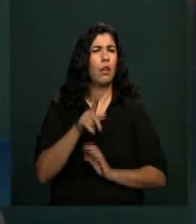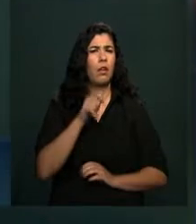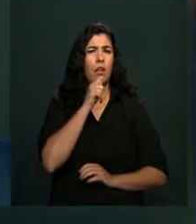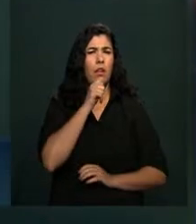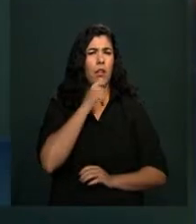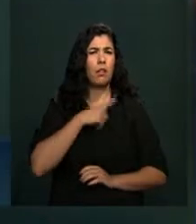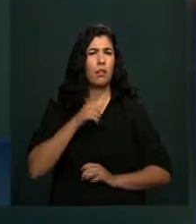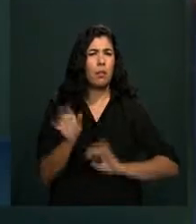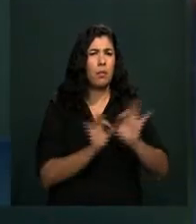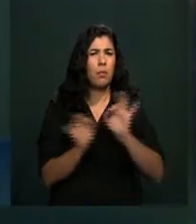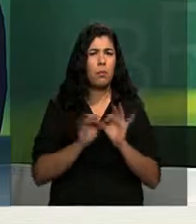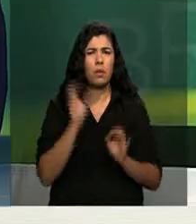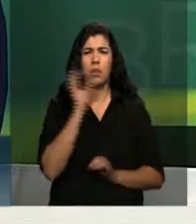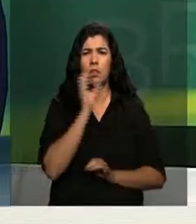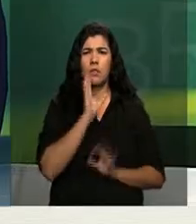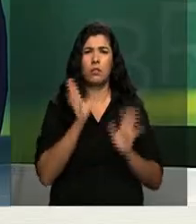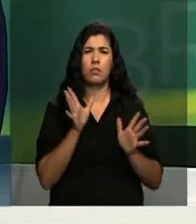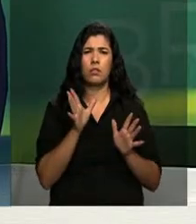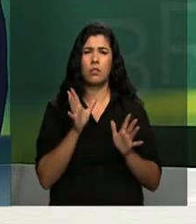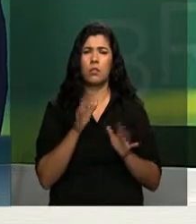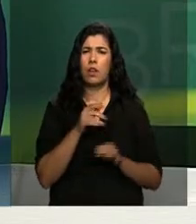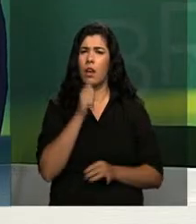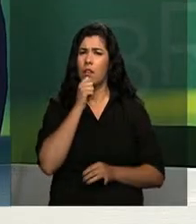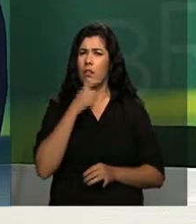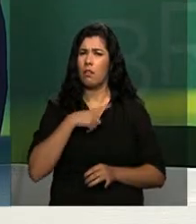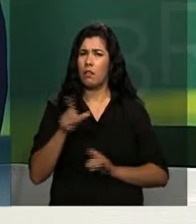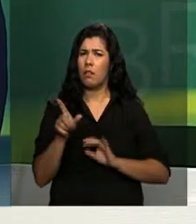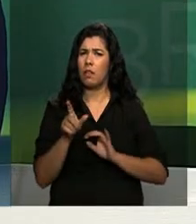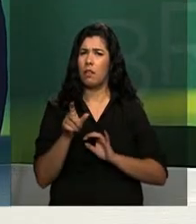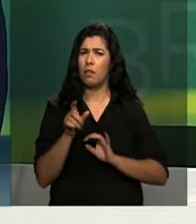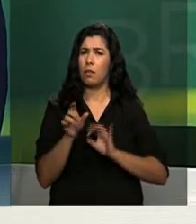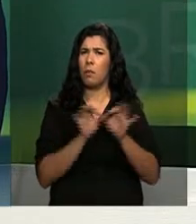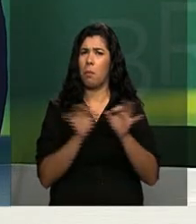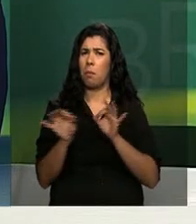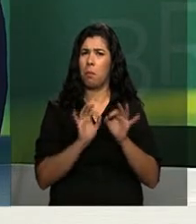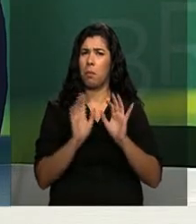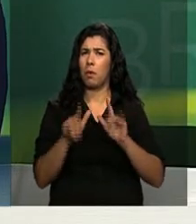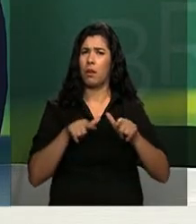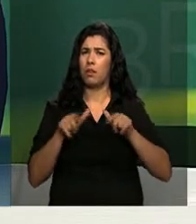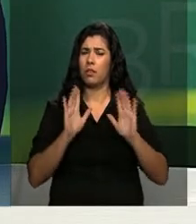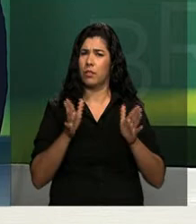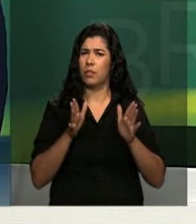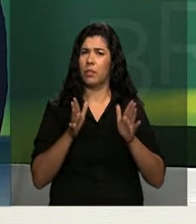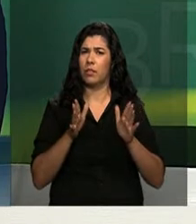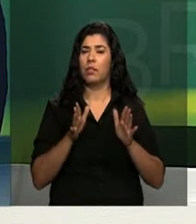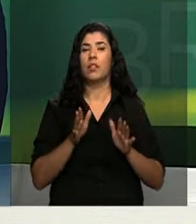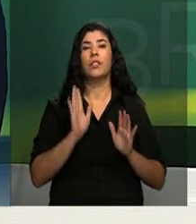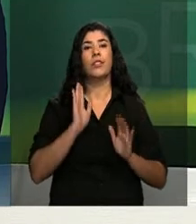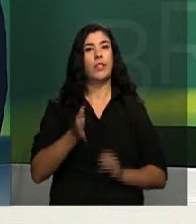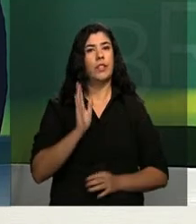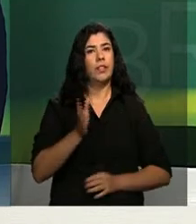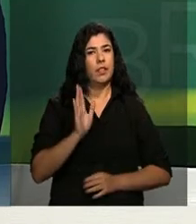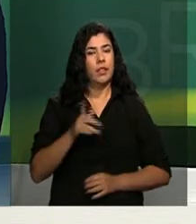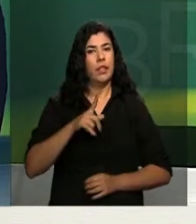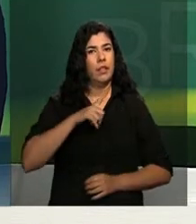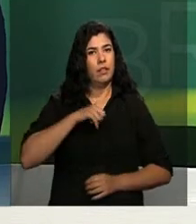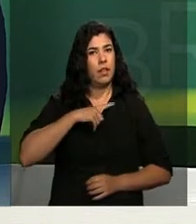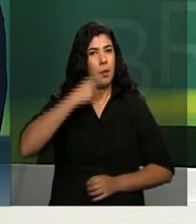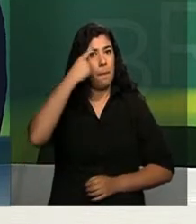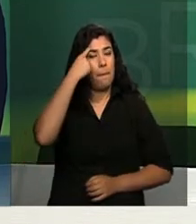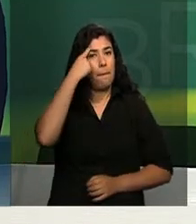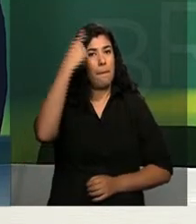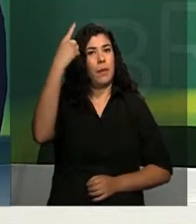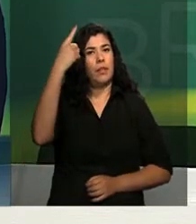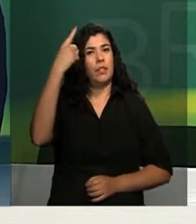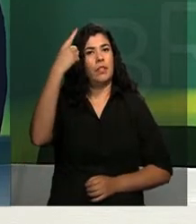plano de trabalho definido? Eu tenho um plano de trabalho definido. Esse plano de trabalho, evidente, é um plano que eu pensei